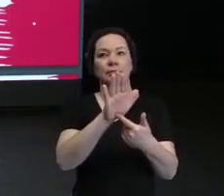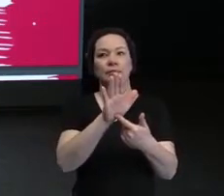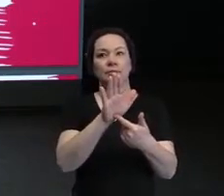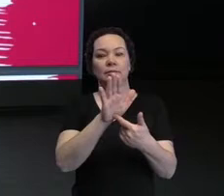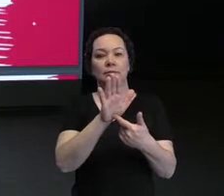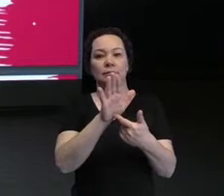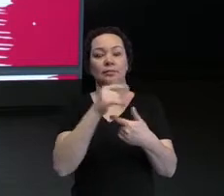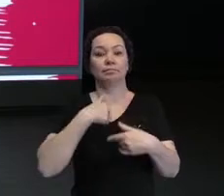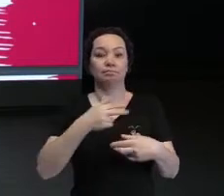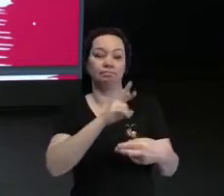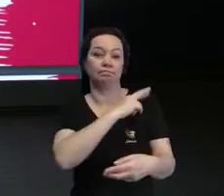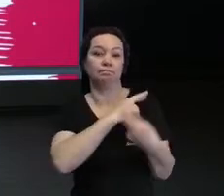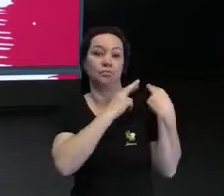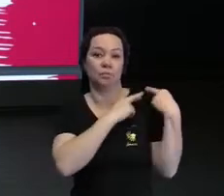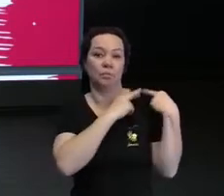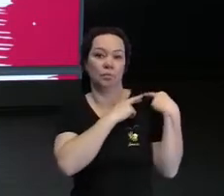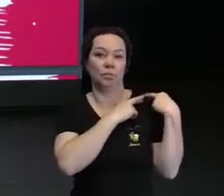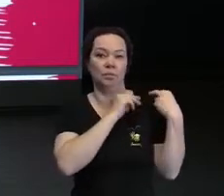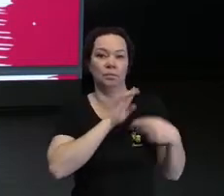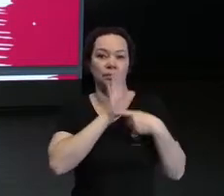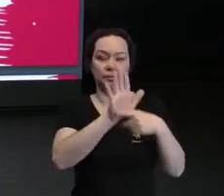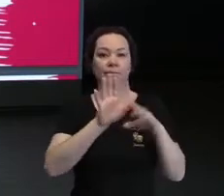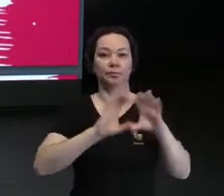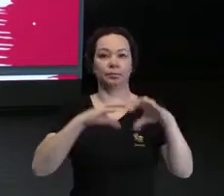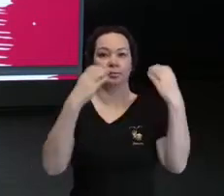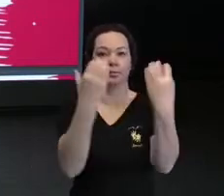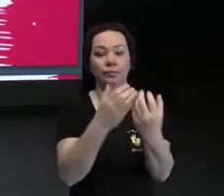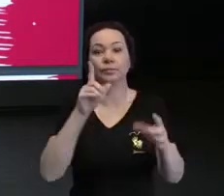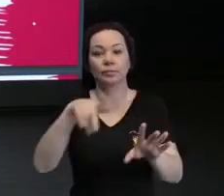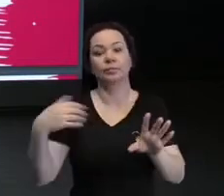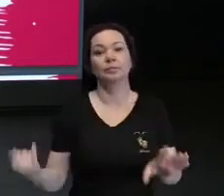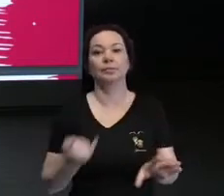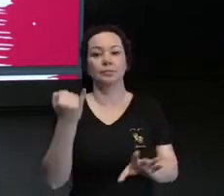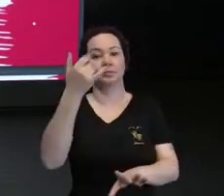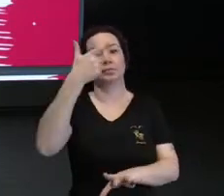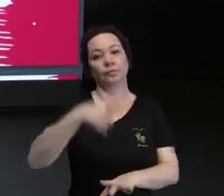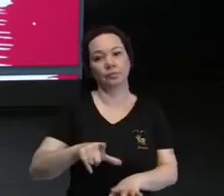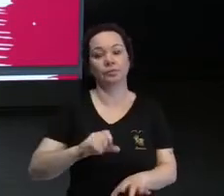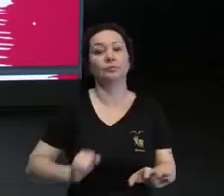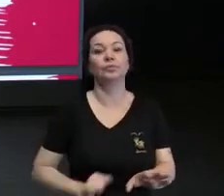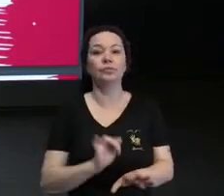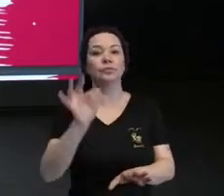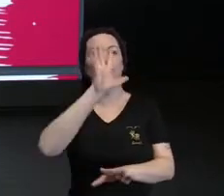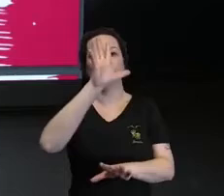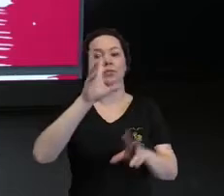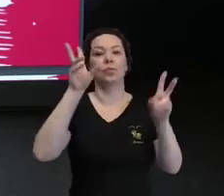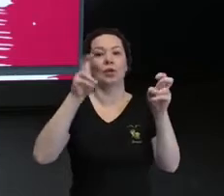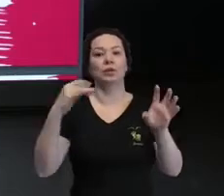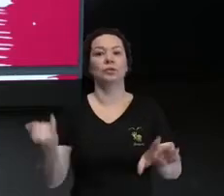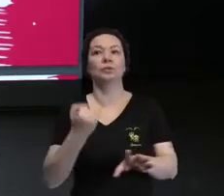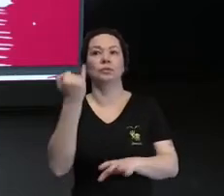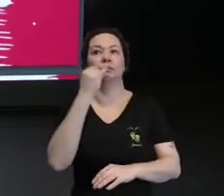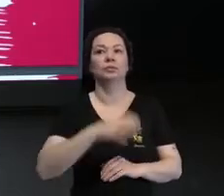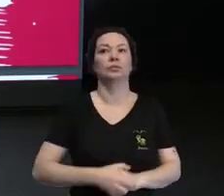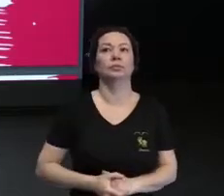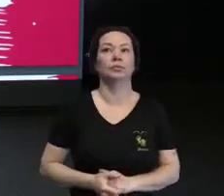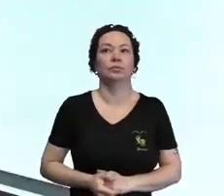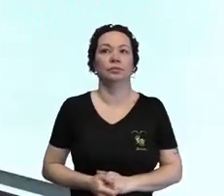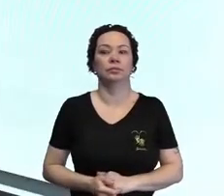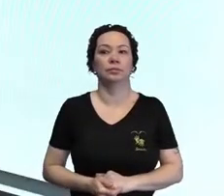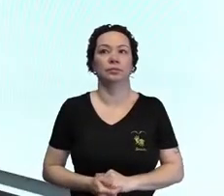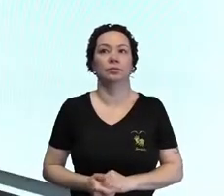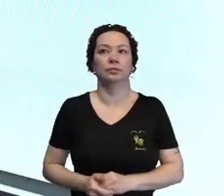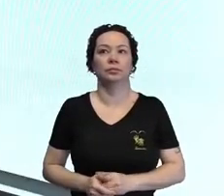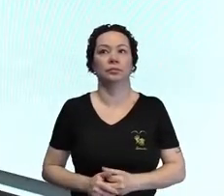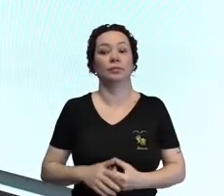de ser responsável por trazer isso num evento de tanta importância, e de novo, valorizando um tema tão importante. E aí eu não